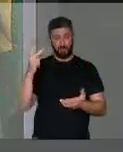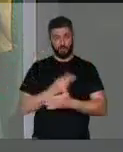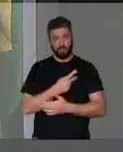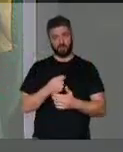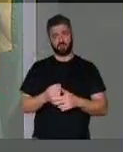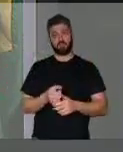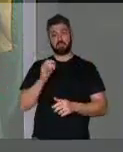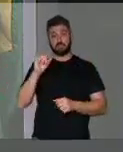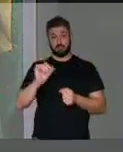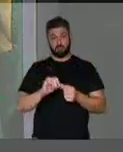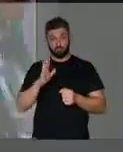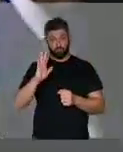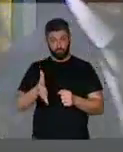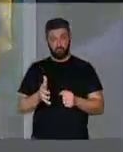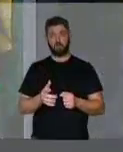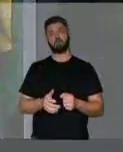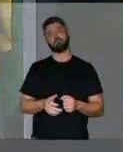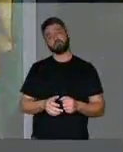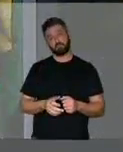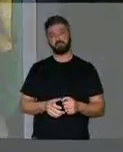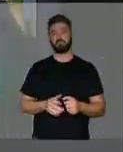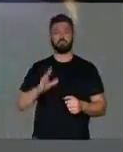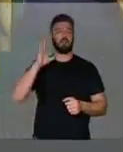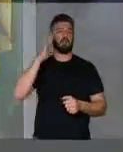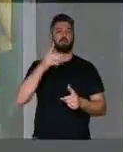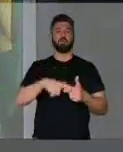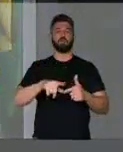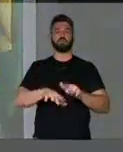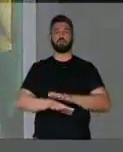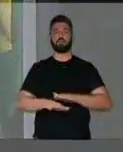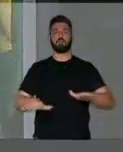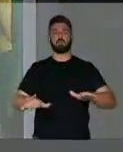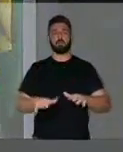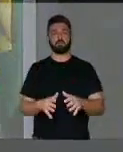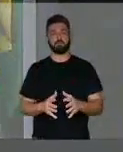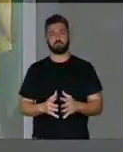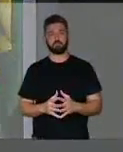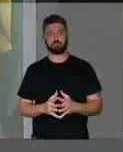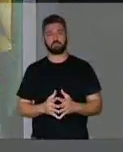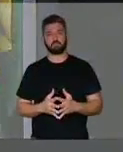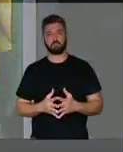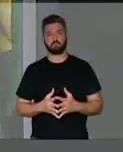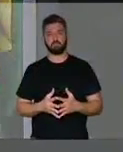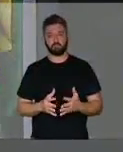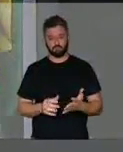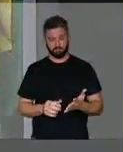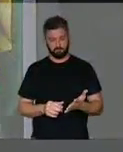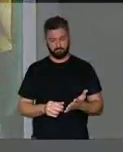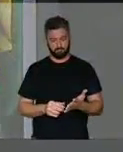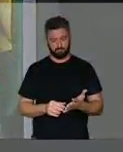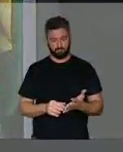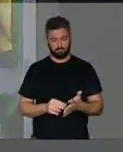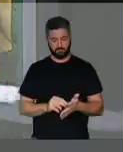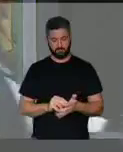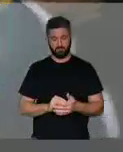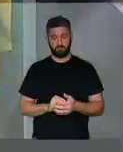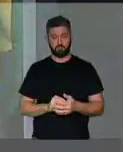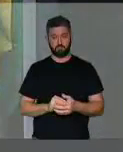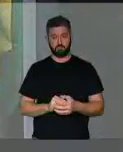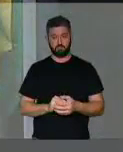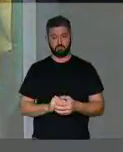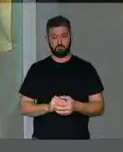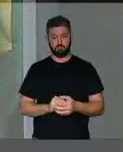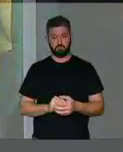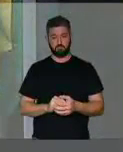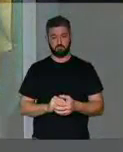ocorresse, estariam resolvidos graves problemas do mercado nacional de combustíveis. Eu